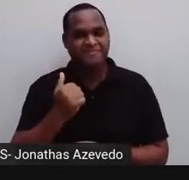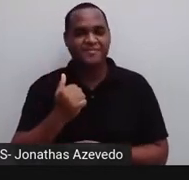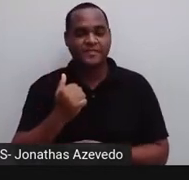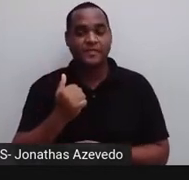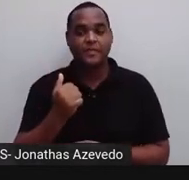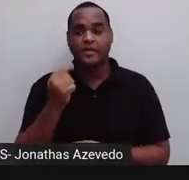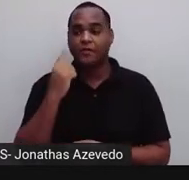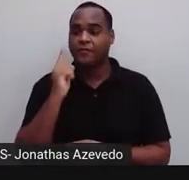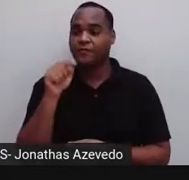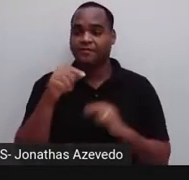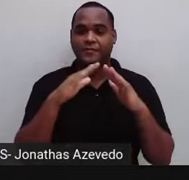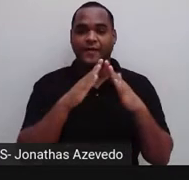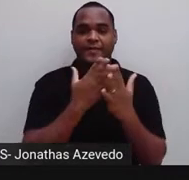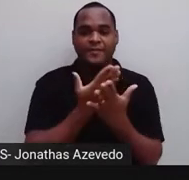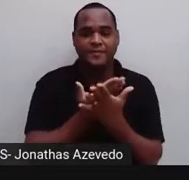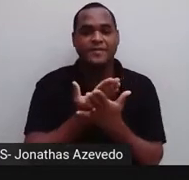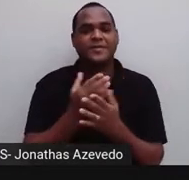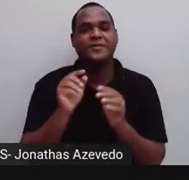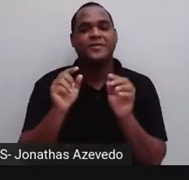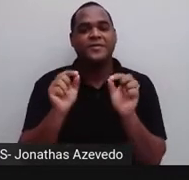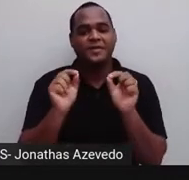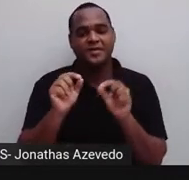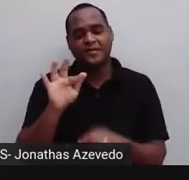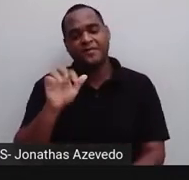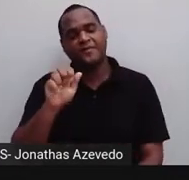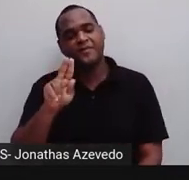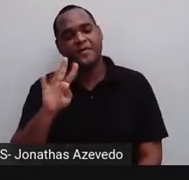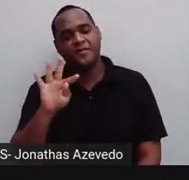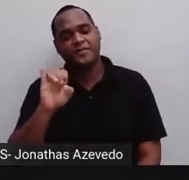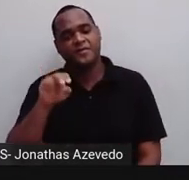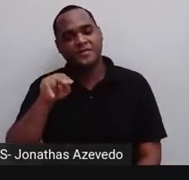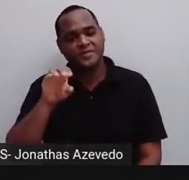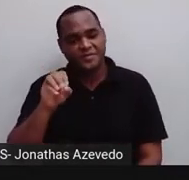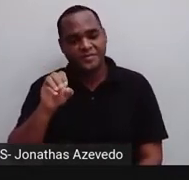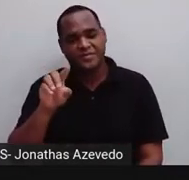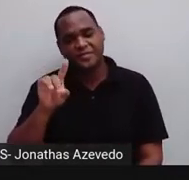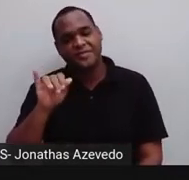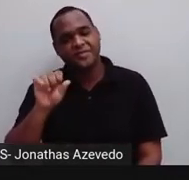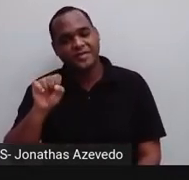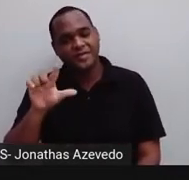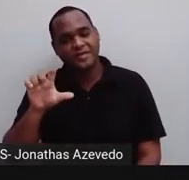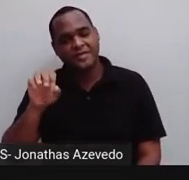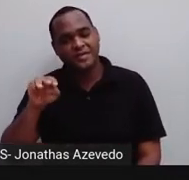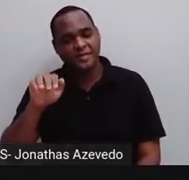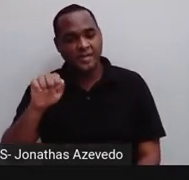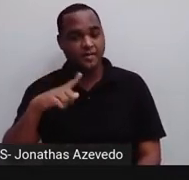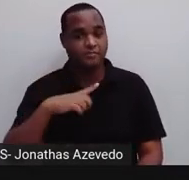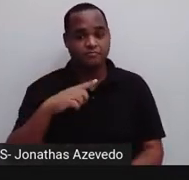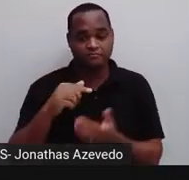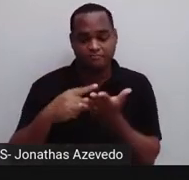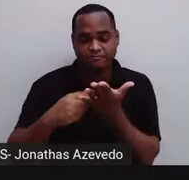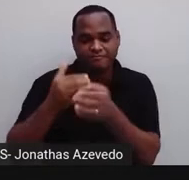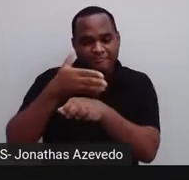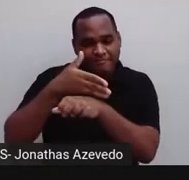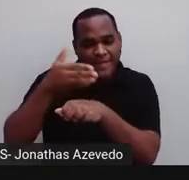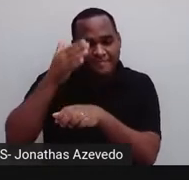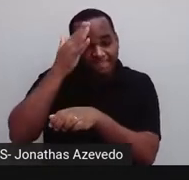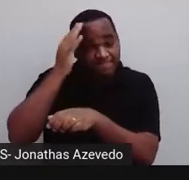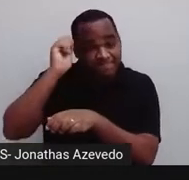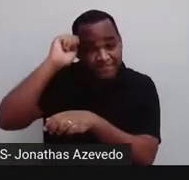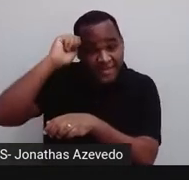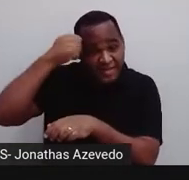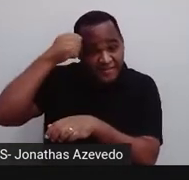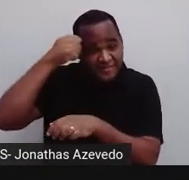venho lá da escola municipal Faustino Dias Lima, tenho pele branca, cabelos pretos.